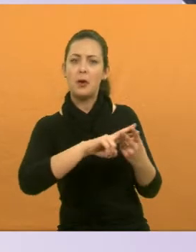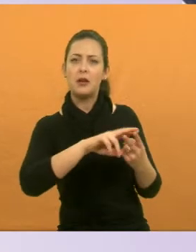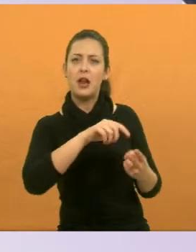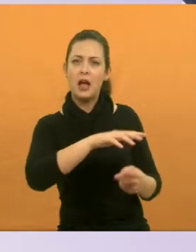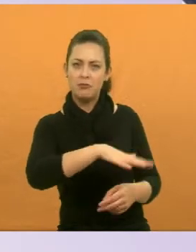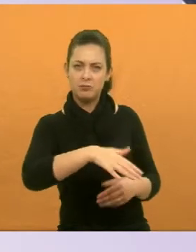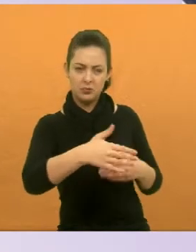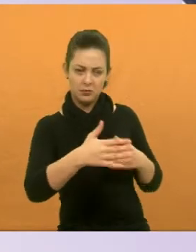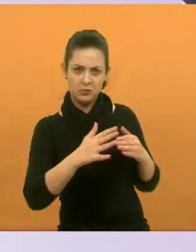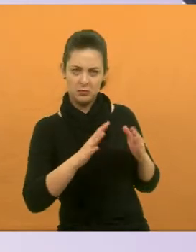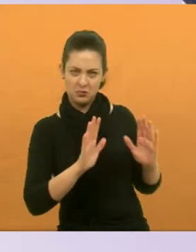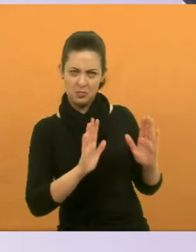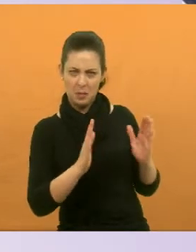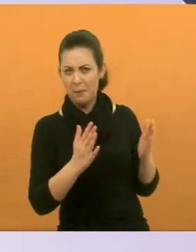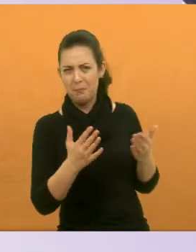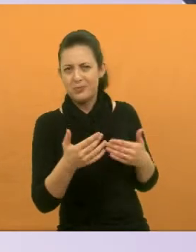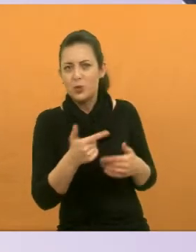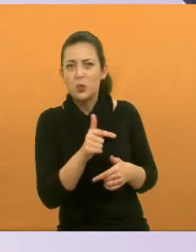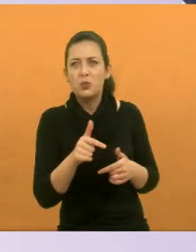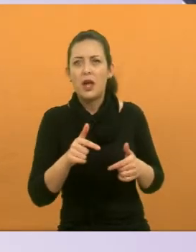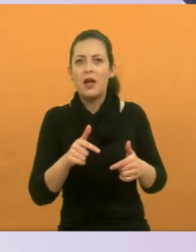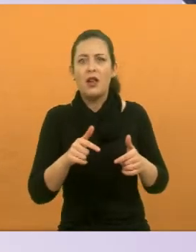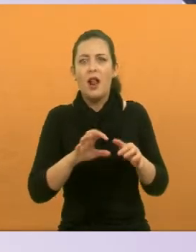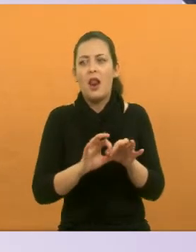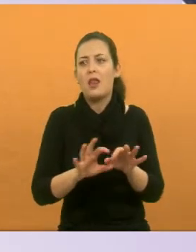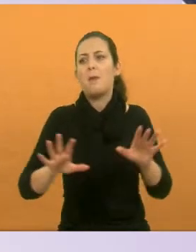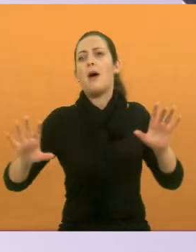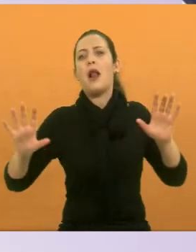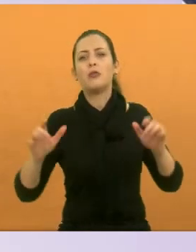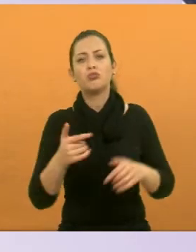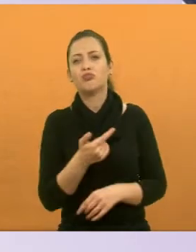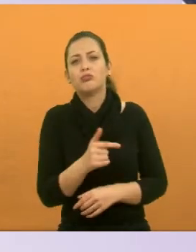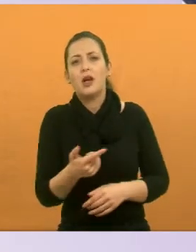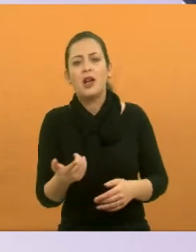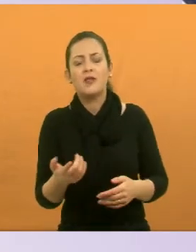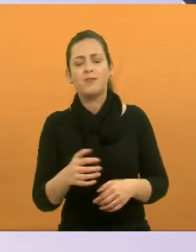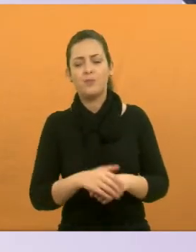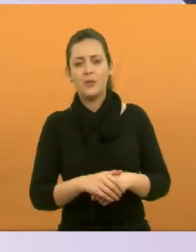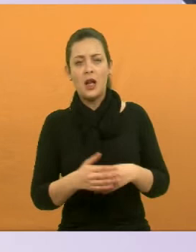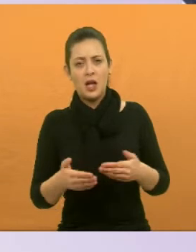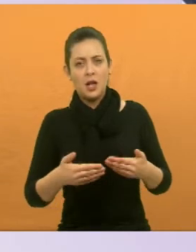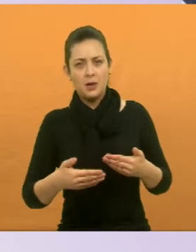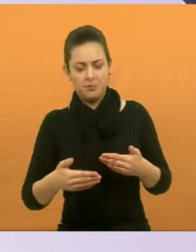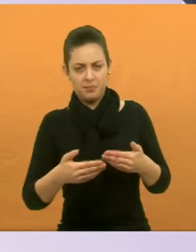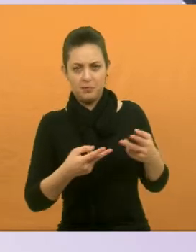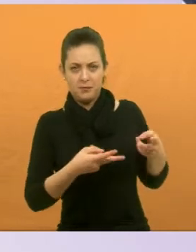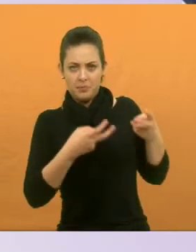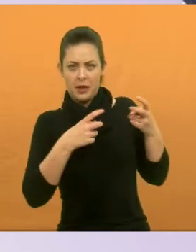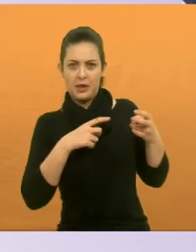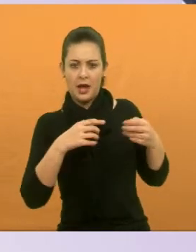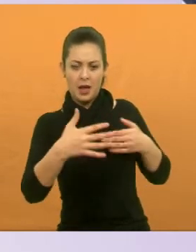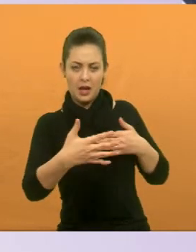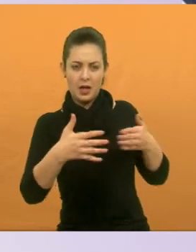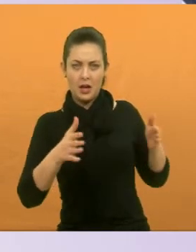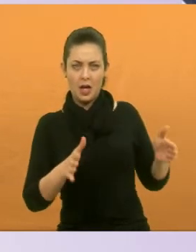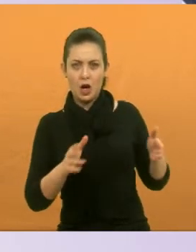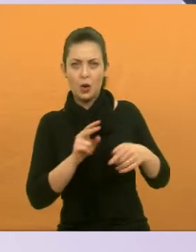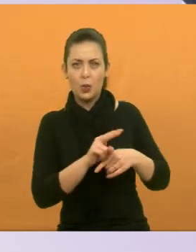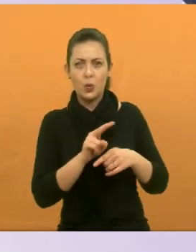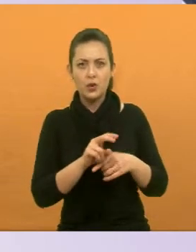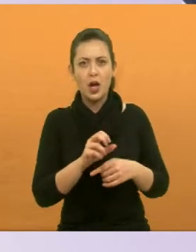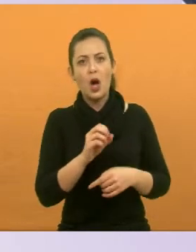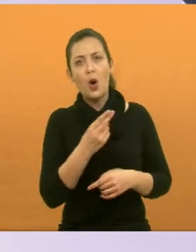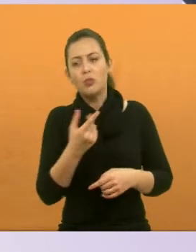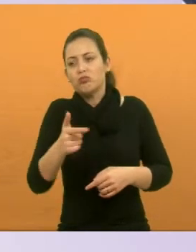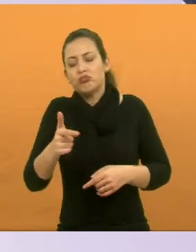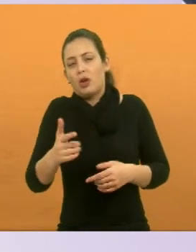região muito pequena, eles não têm espaço para se movimentar. E eu acho que a partir do momento que a gente tem um canil, ou a gente cuida ou a gente não